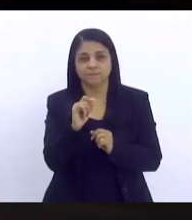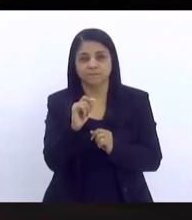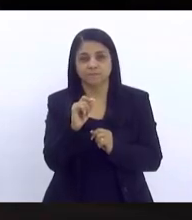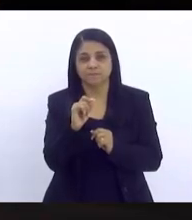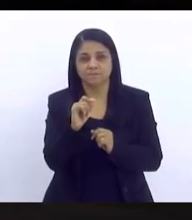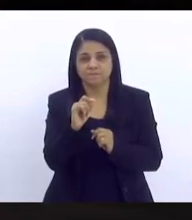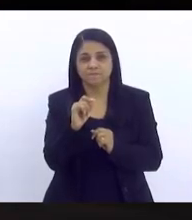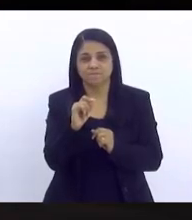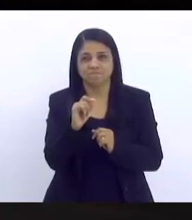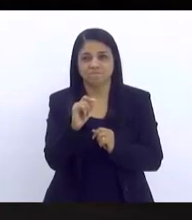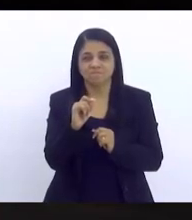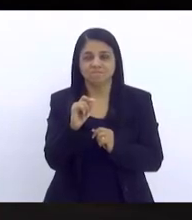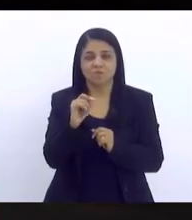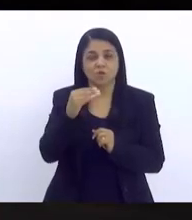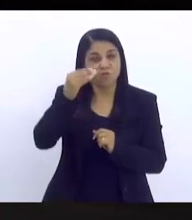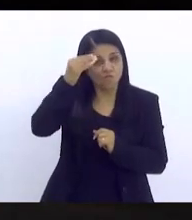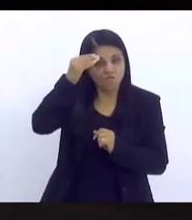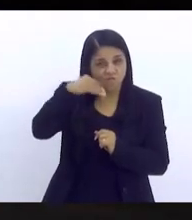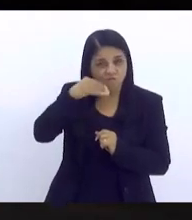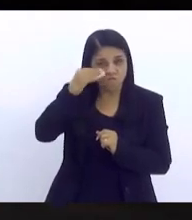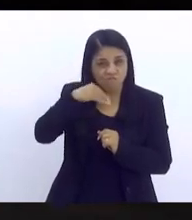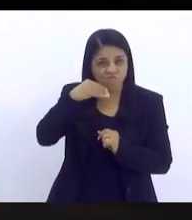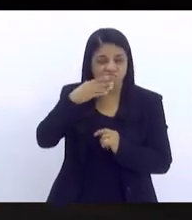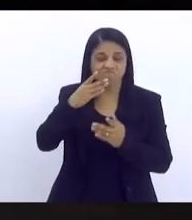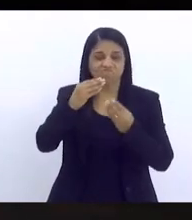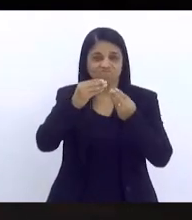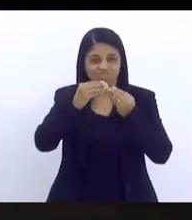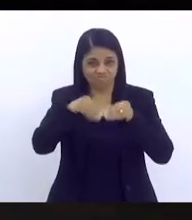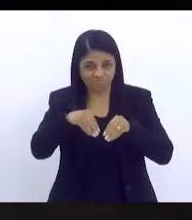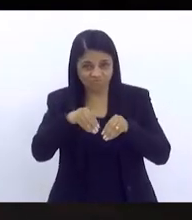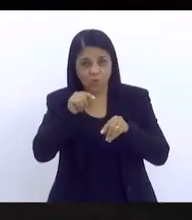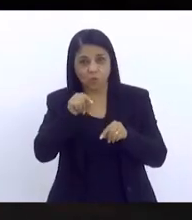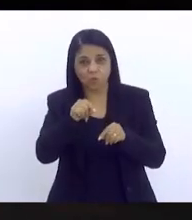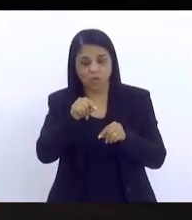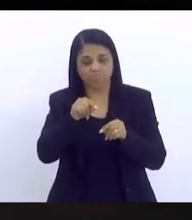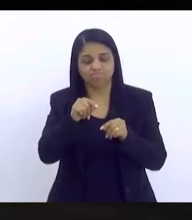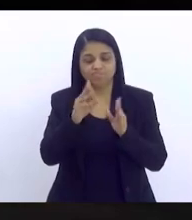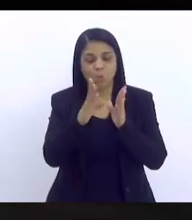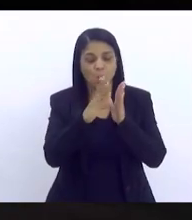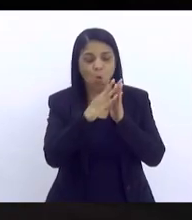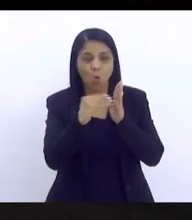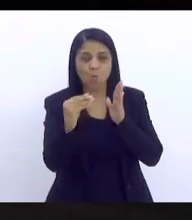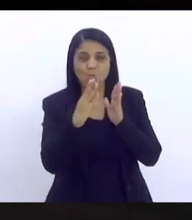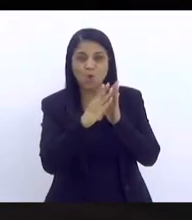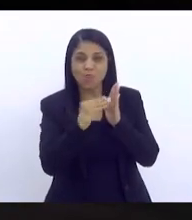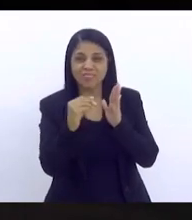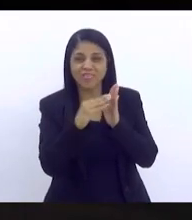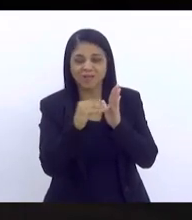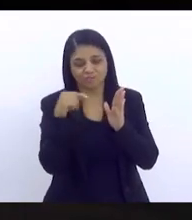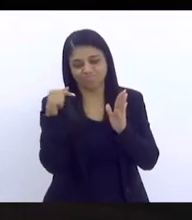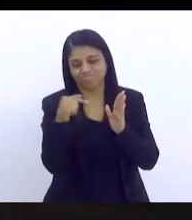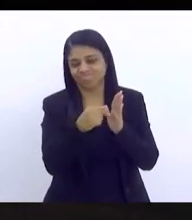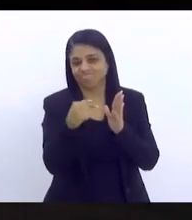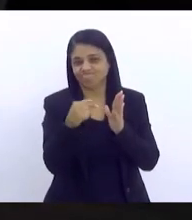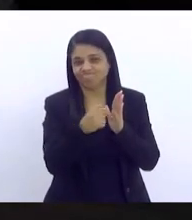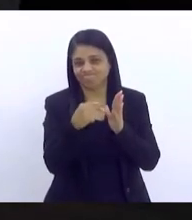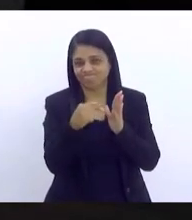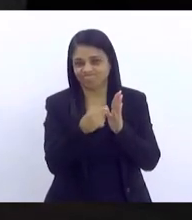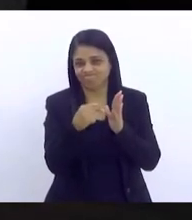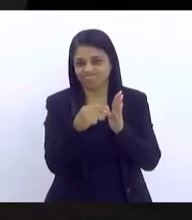este fracasso é o sucesso de um modelo excludente. Ou seja, que